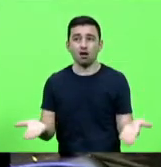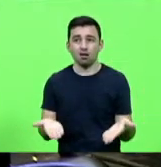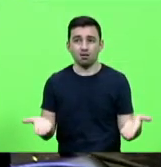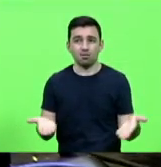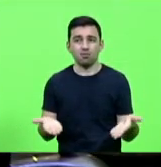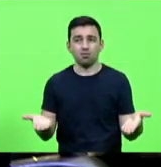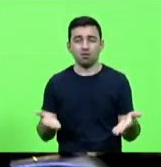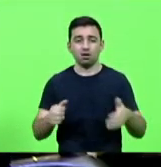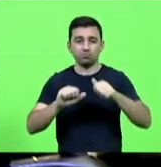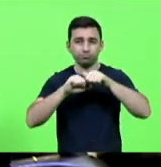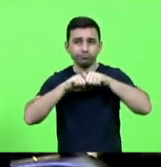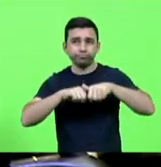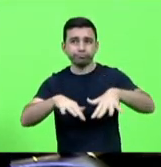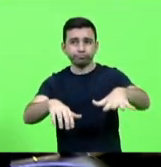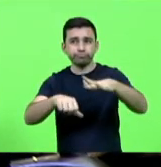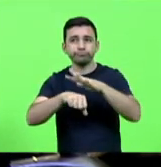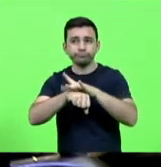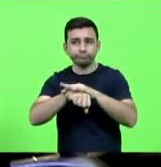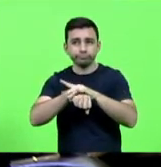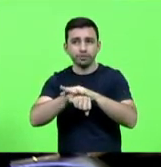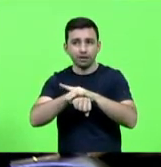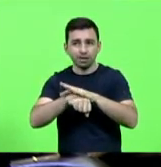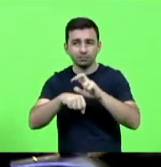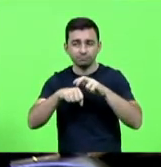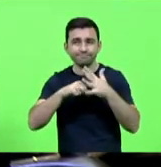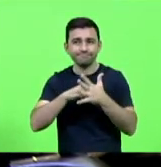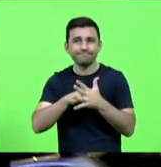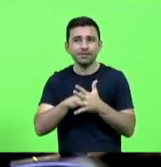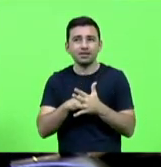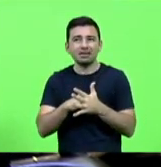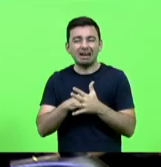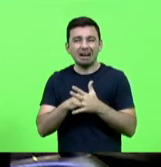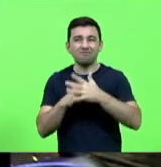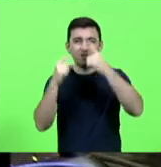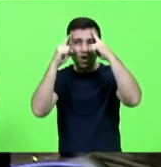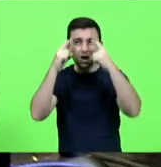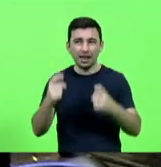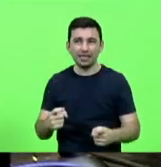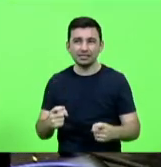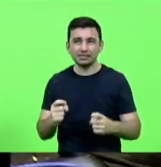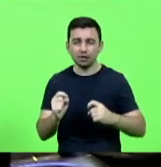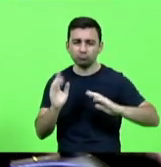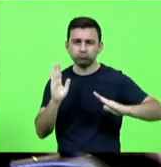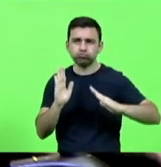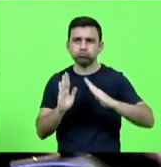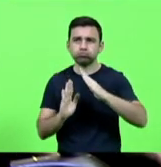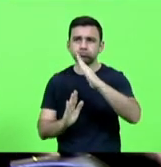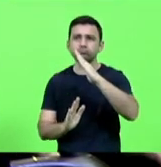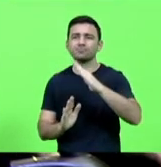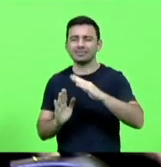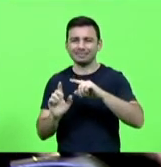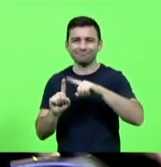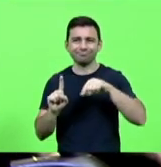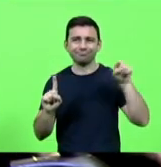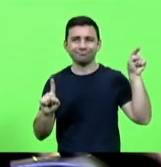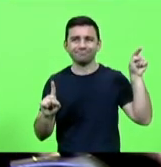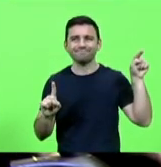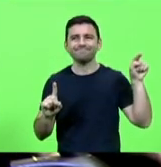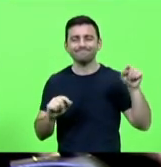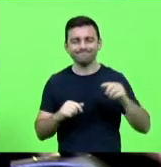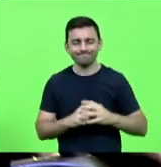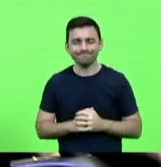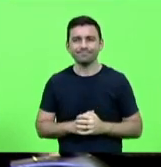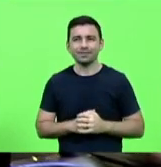pandemia a violência senhor presidente Berlanda tem crescido muito a violência contra o idoso